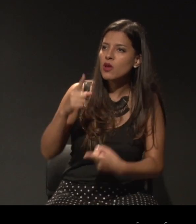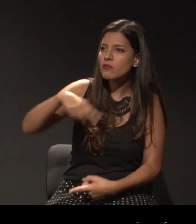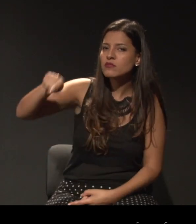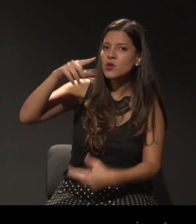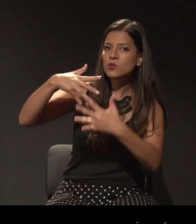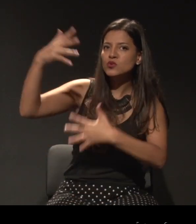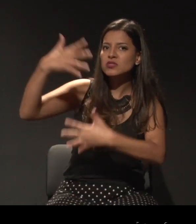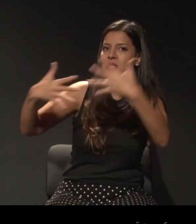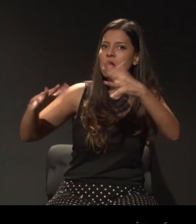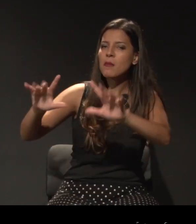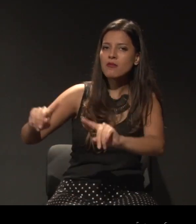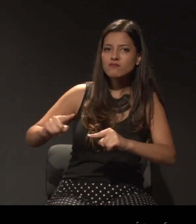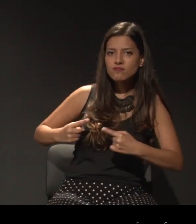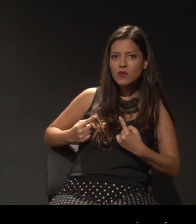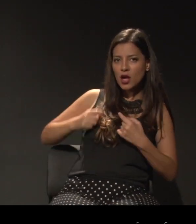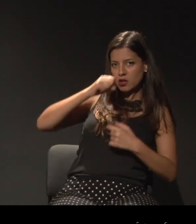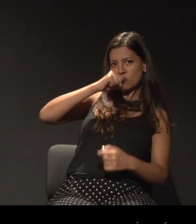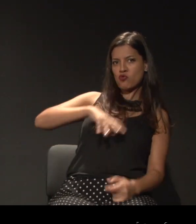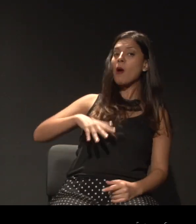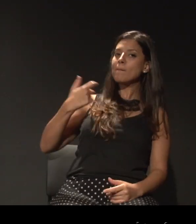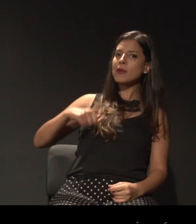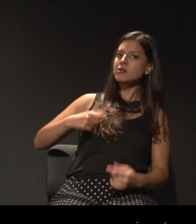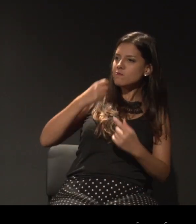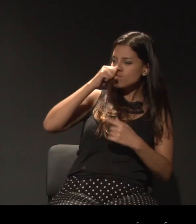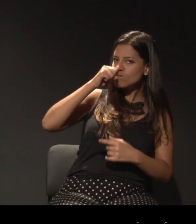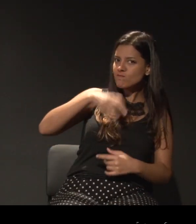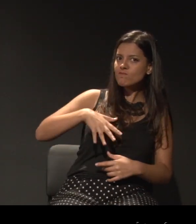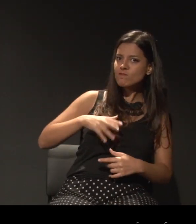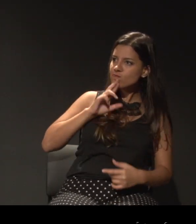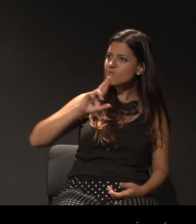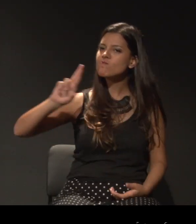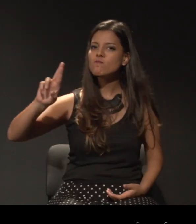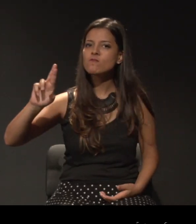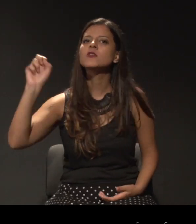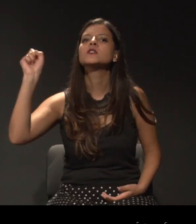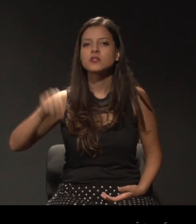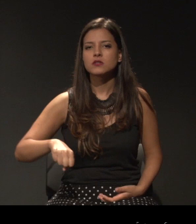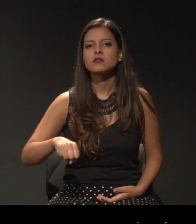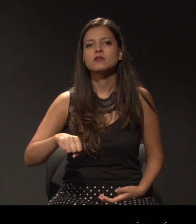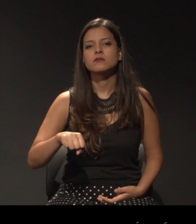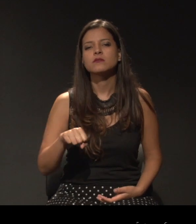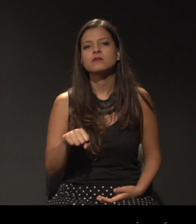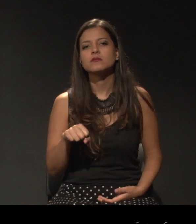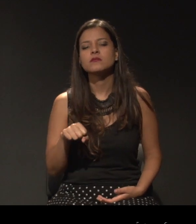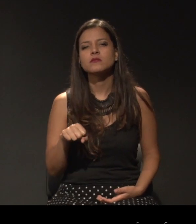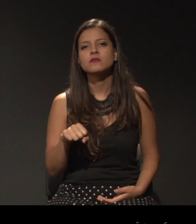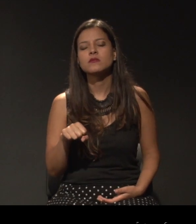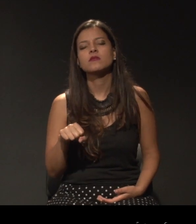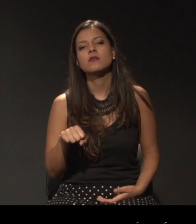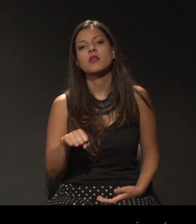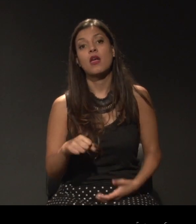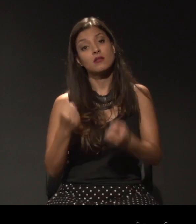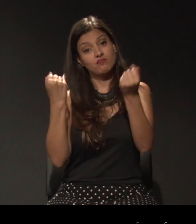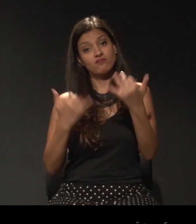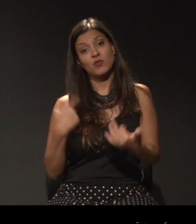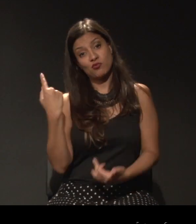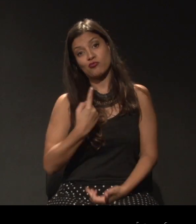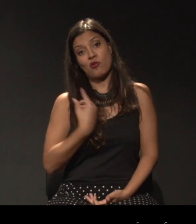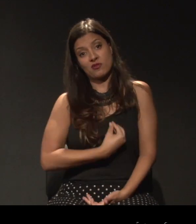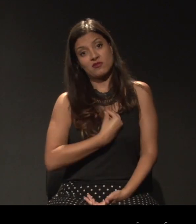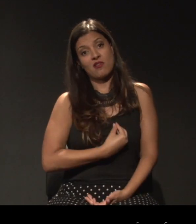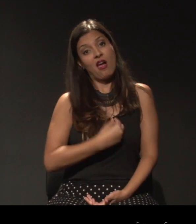gente. Então, tem momentos que a gente precisa ser agressivo, sim. Dizer que estamos aqui.